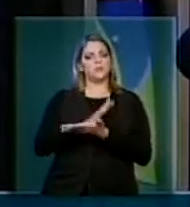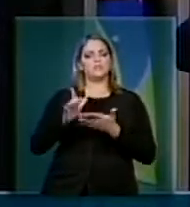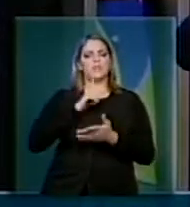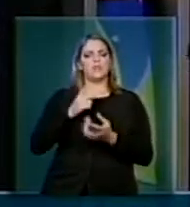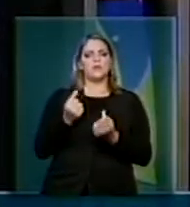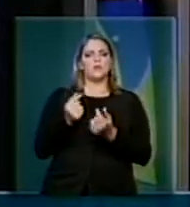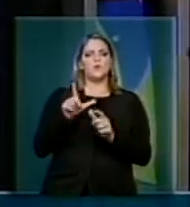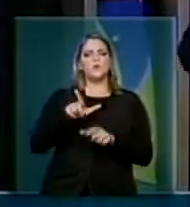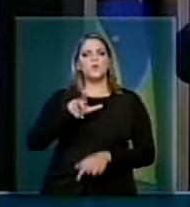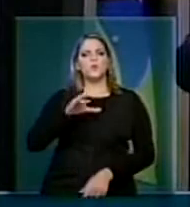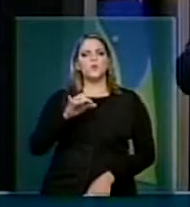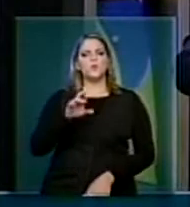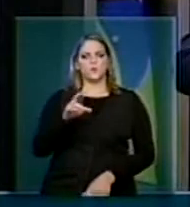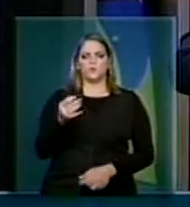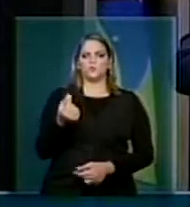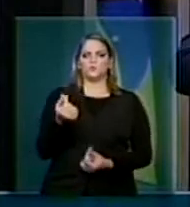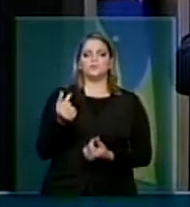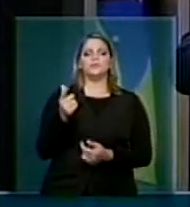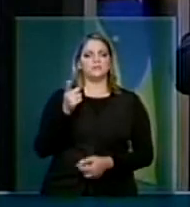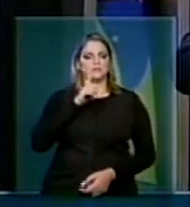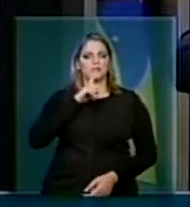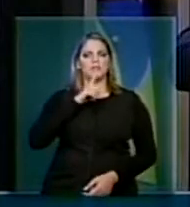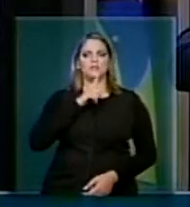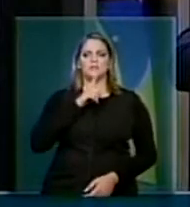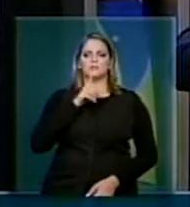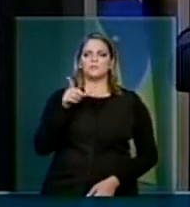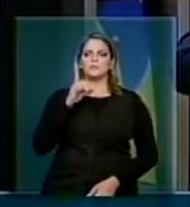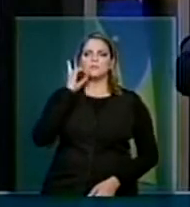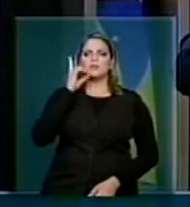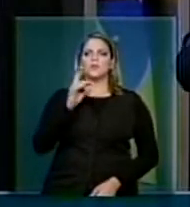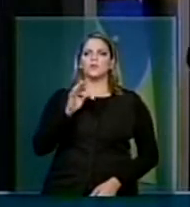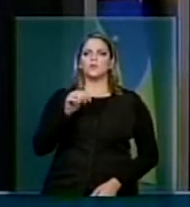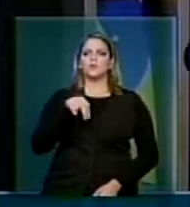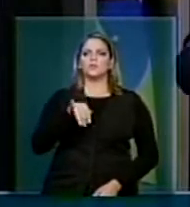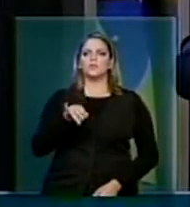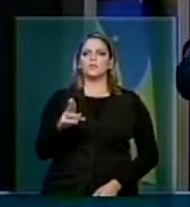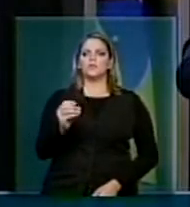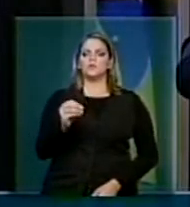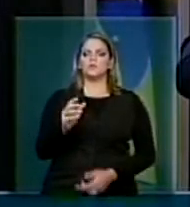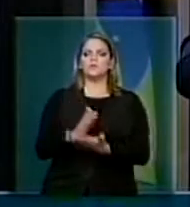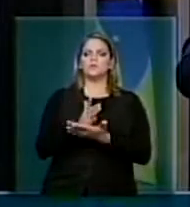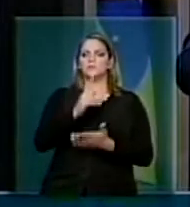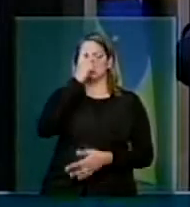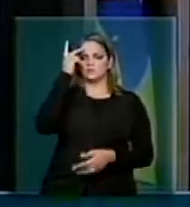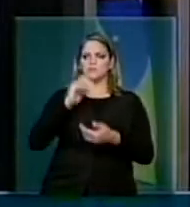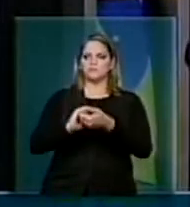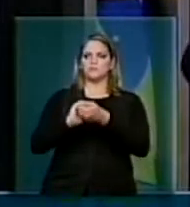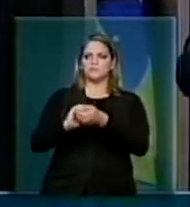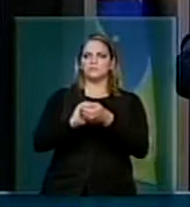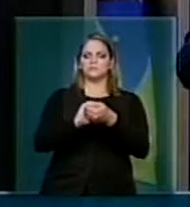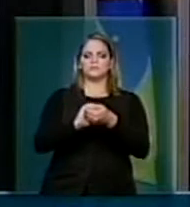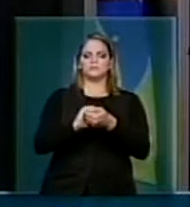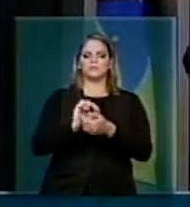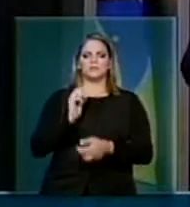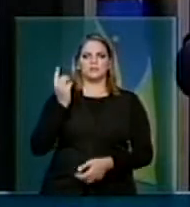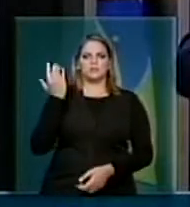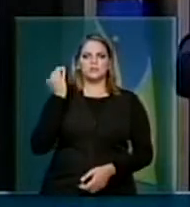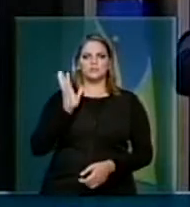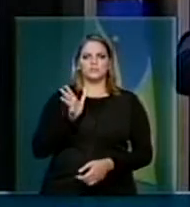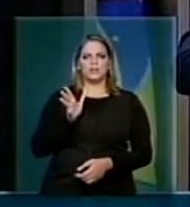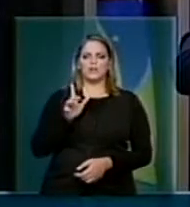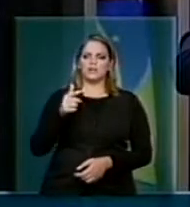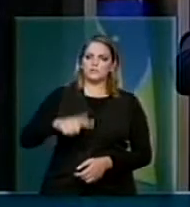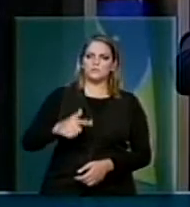Os trabalhadores, Toninho, o DIAP aí, que tem contribuído, quero lhe cumprimentar também, já tinha feito, mas quero